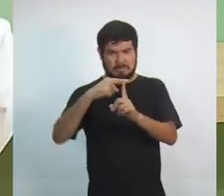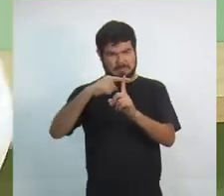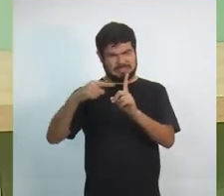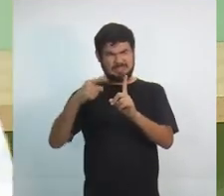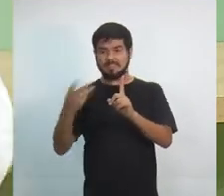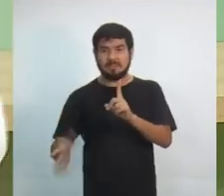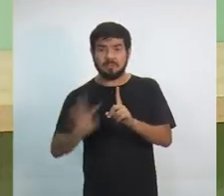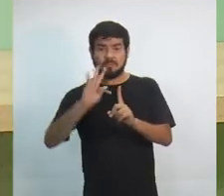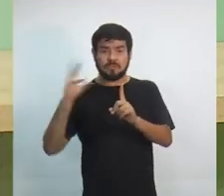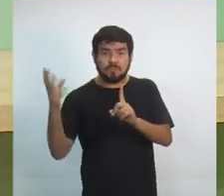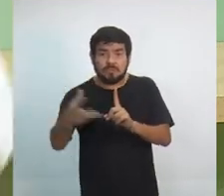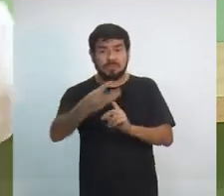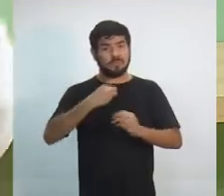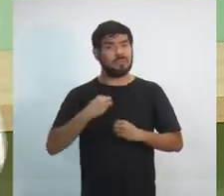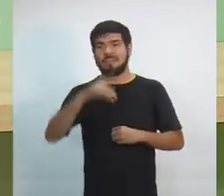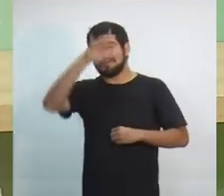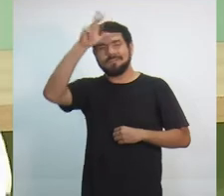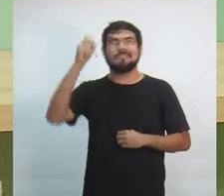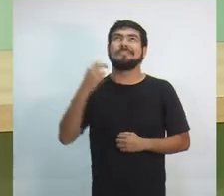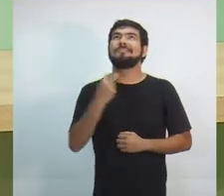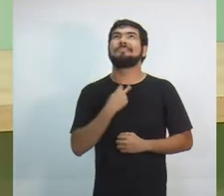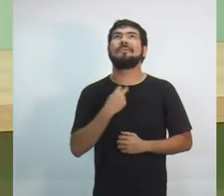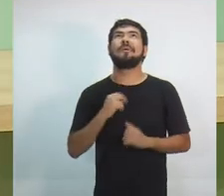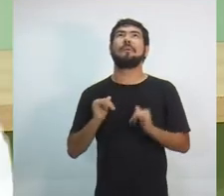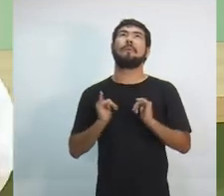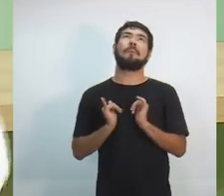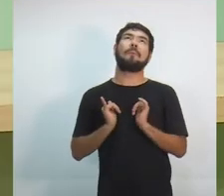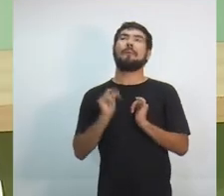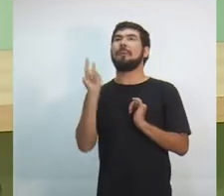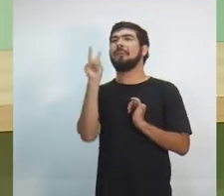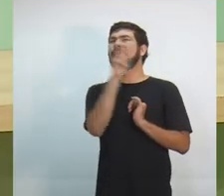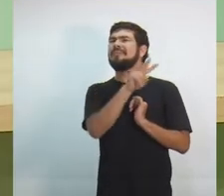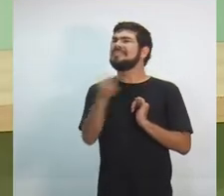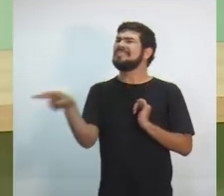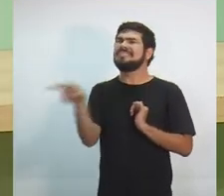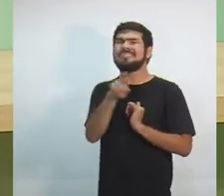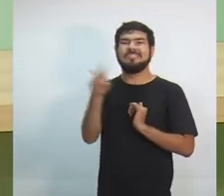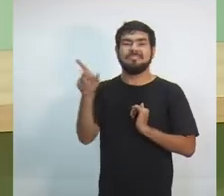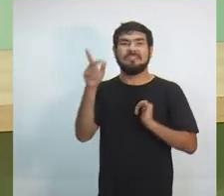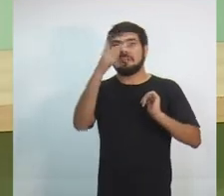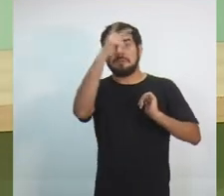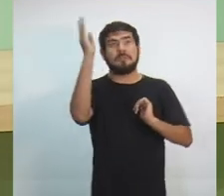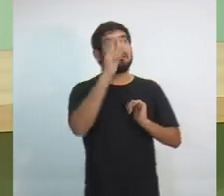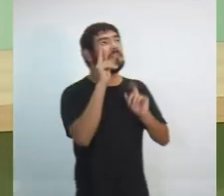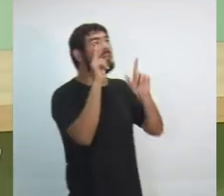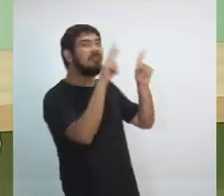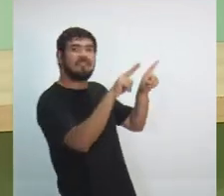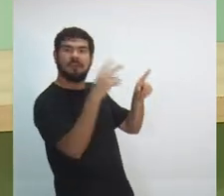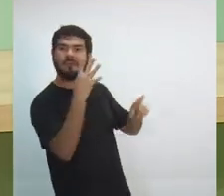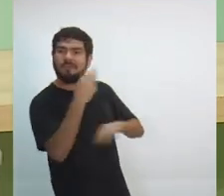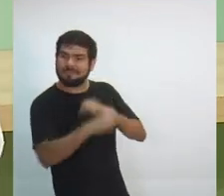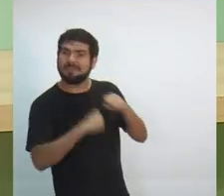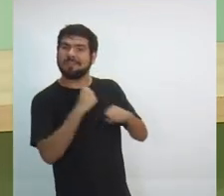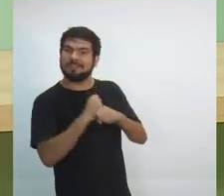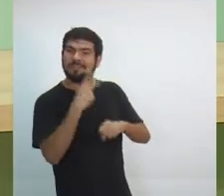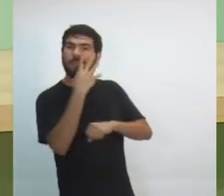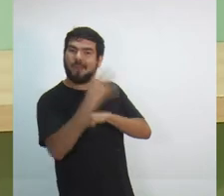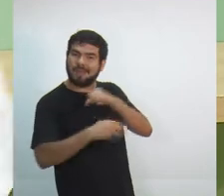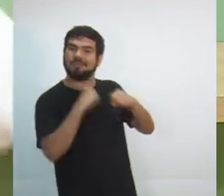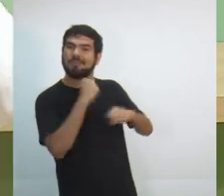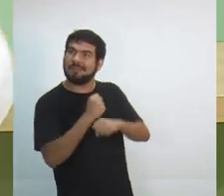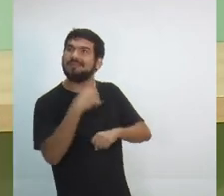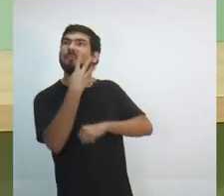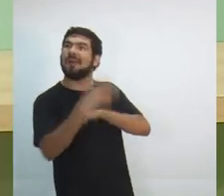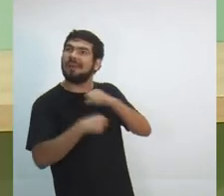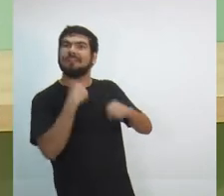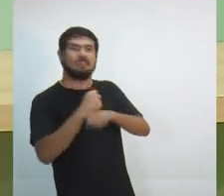Amazonas não pode se conformar de só ser visto, só ser visto de quatro em quatro anos. Eu quero o melhor para o meu